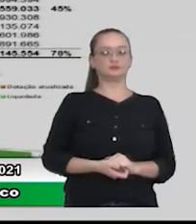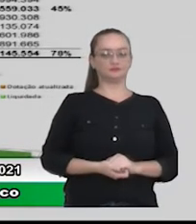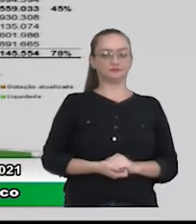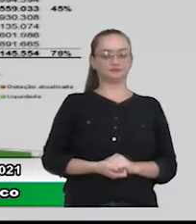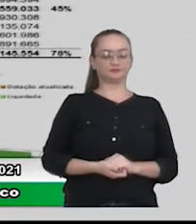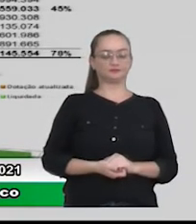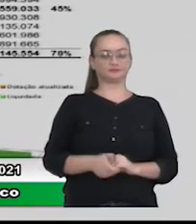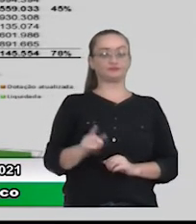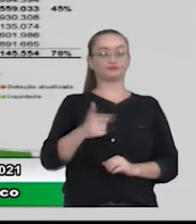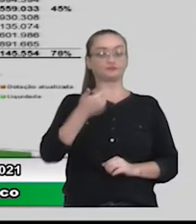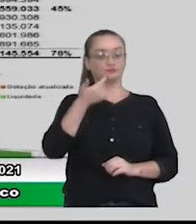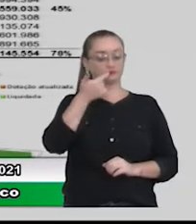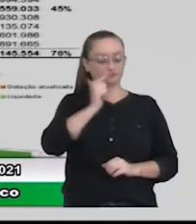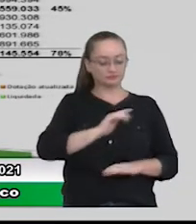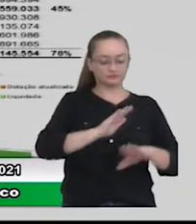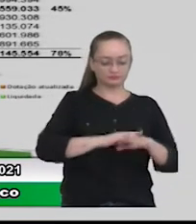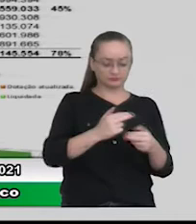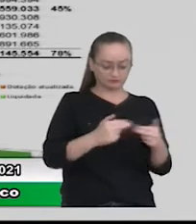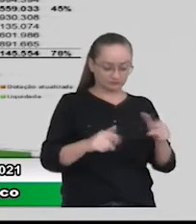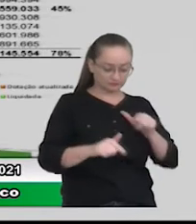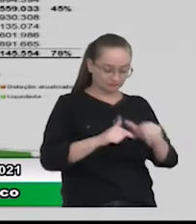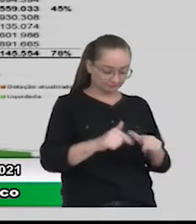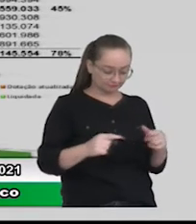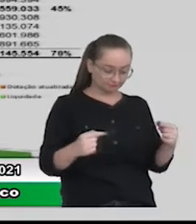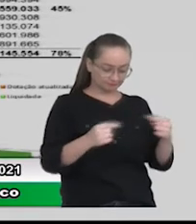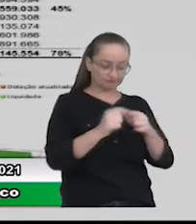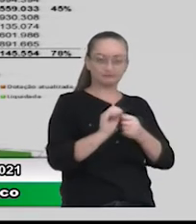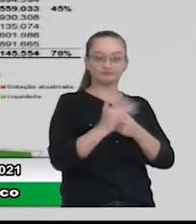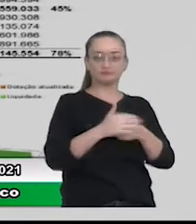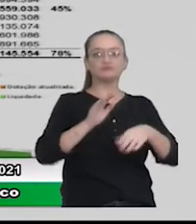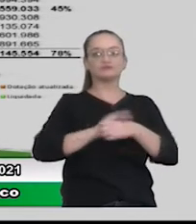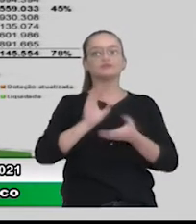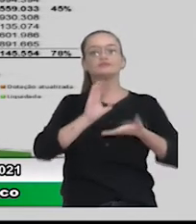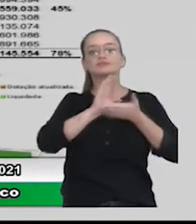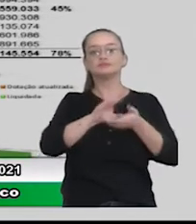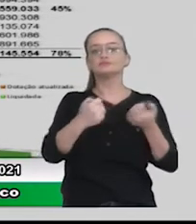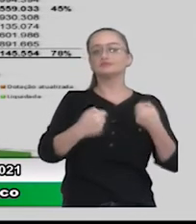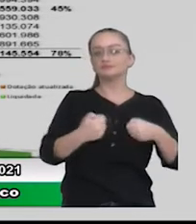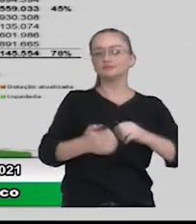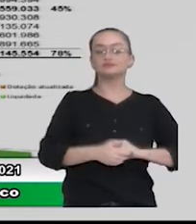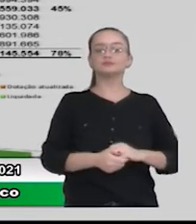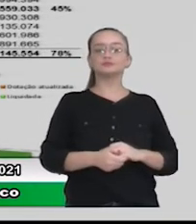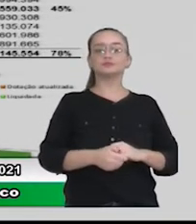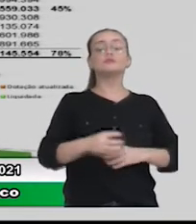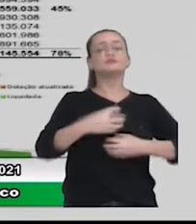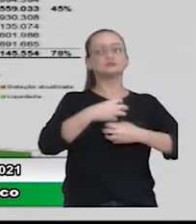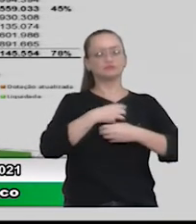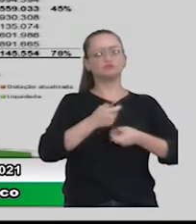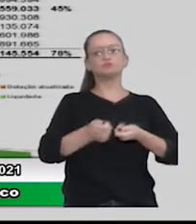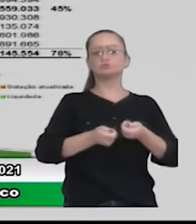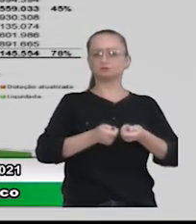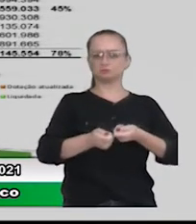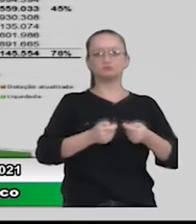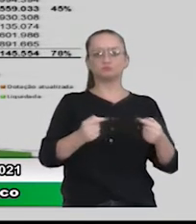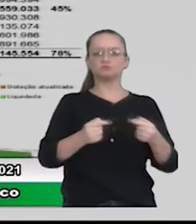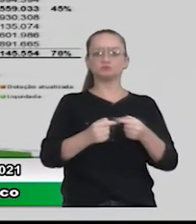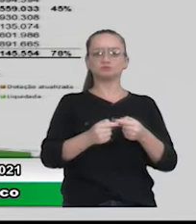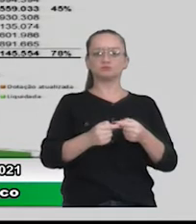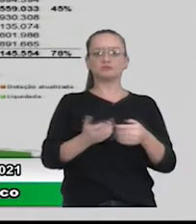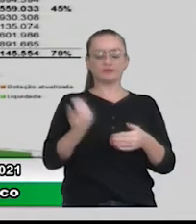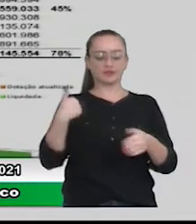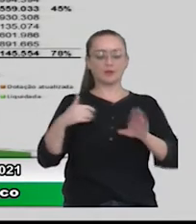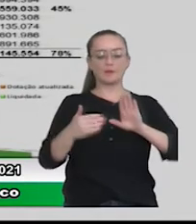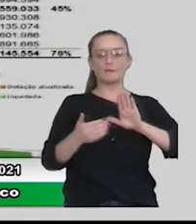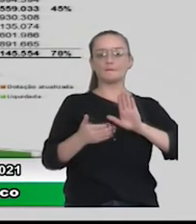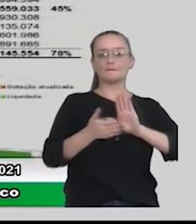aplicar as ações da COVID, fazer os investimentos necessários e de forma controlada. Então, do que estava previsto de